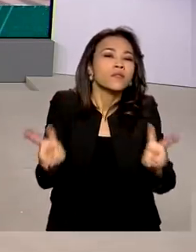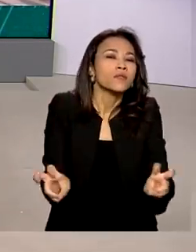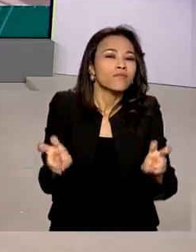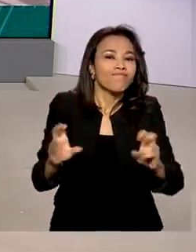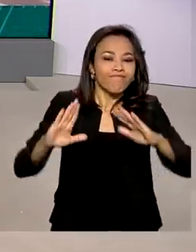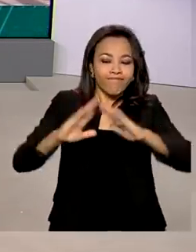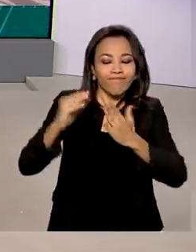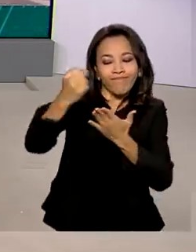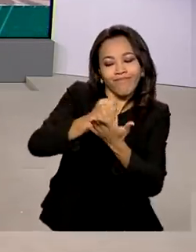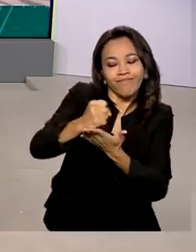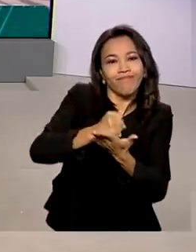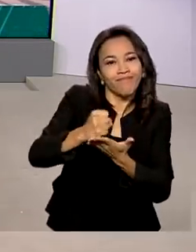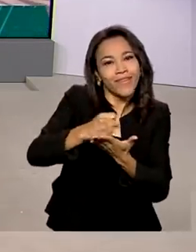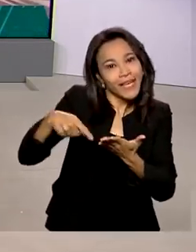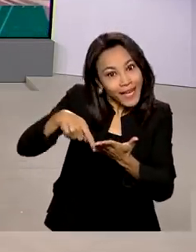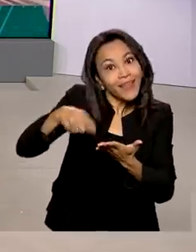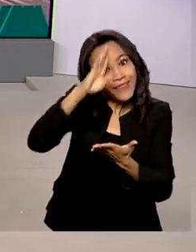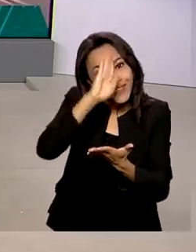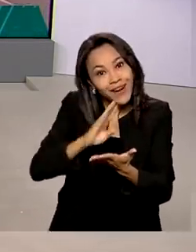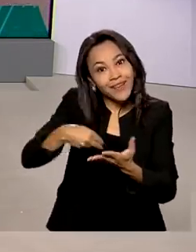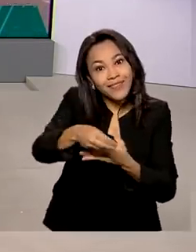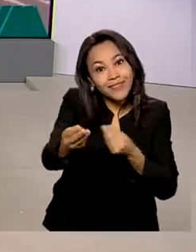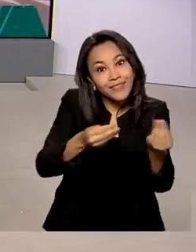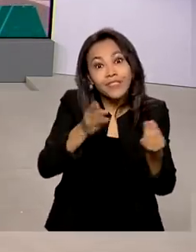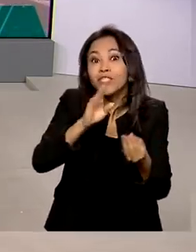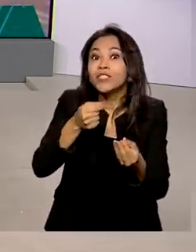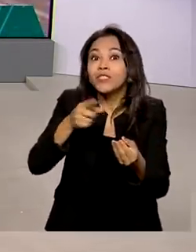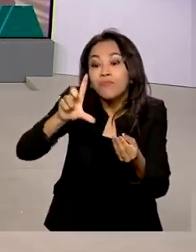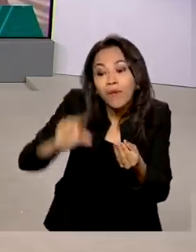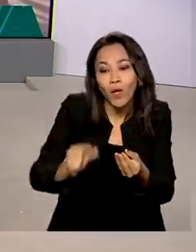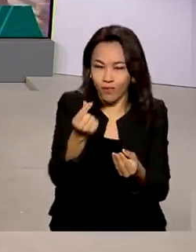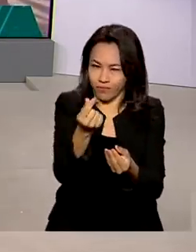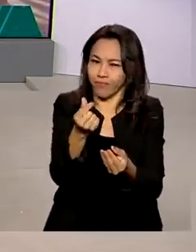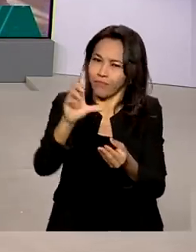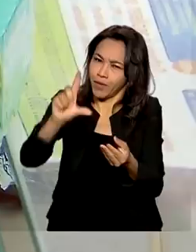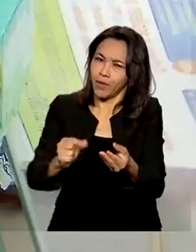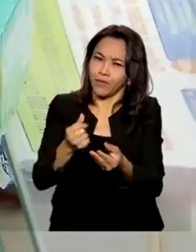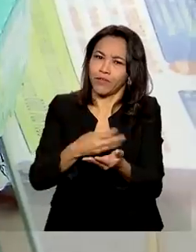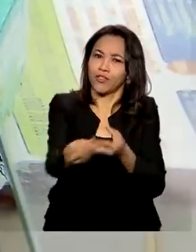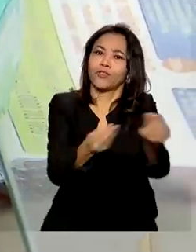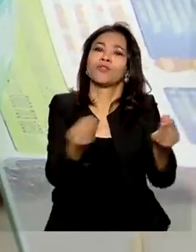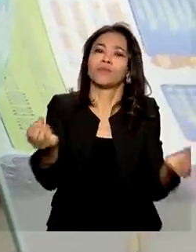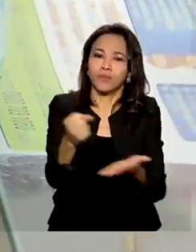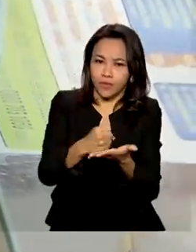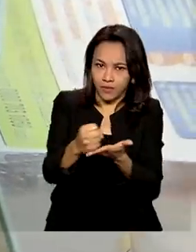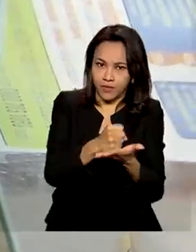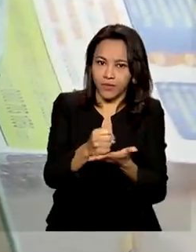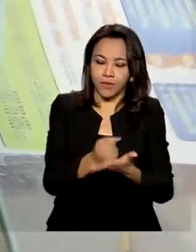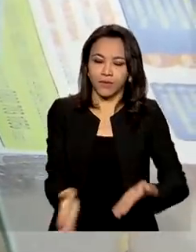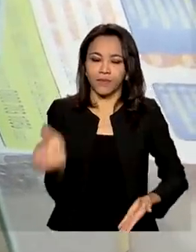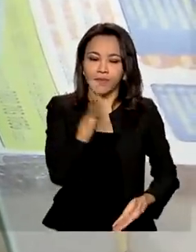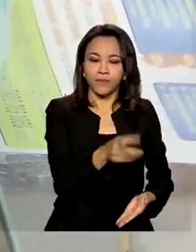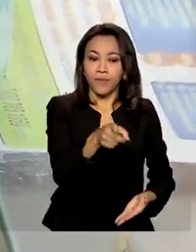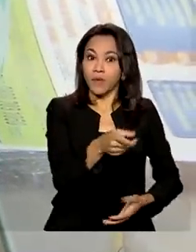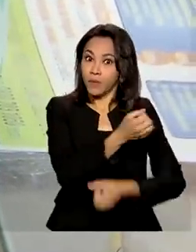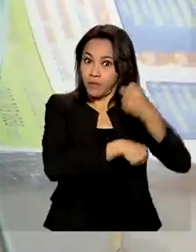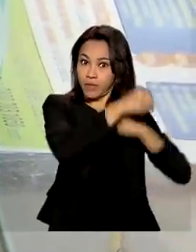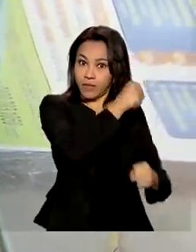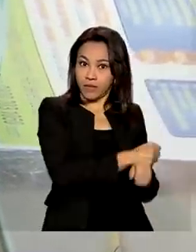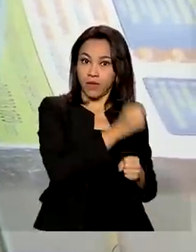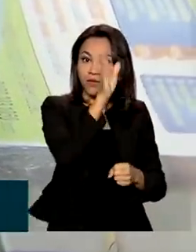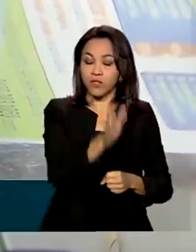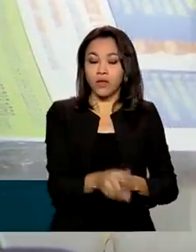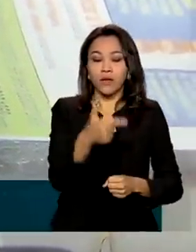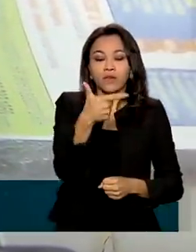O programa distribui medicamentos a baixo custo em drogarias credenciadas. Só no ano passado, foram mais de